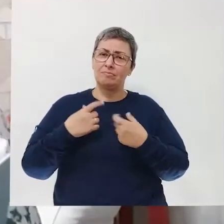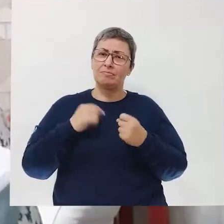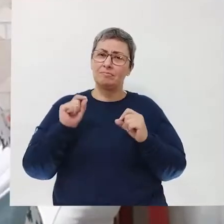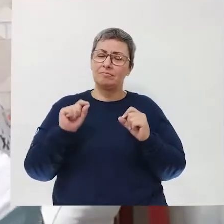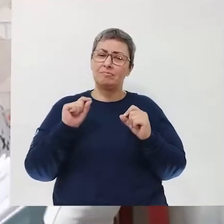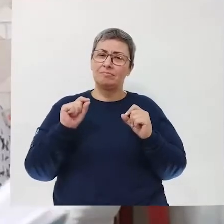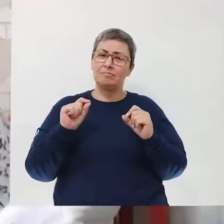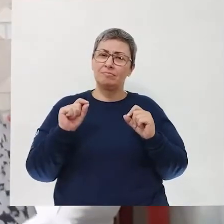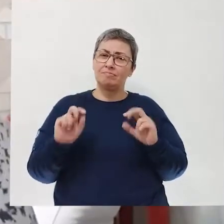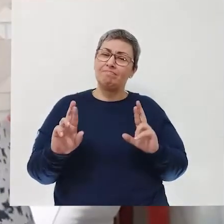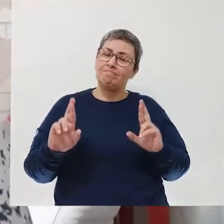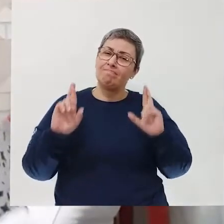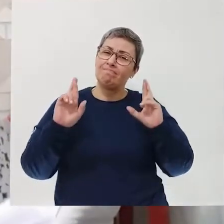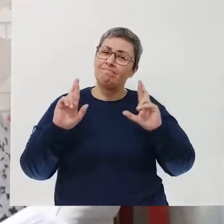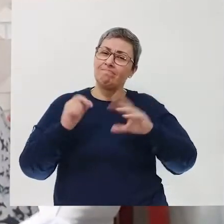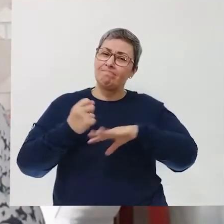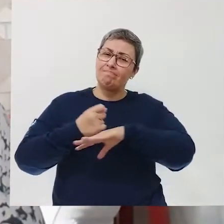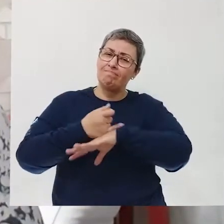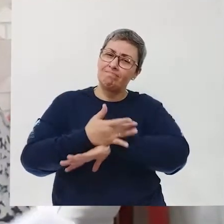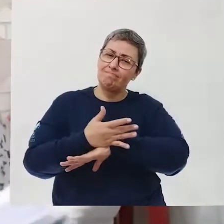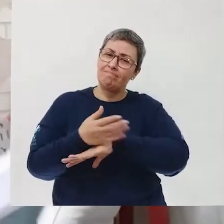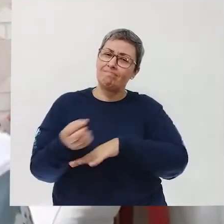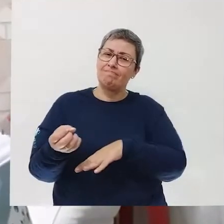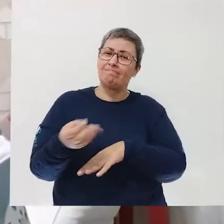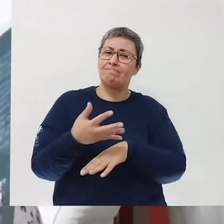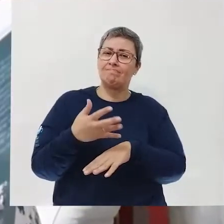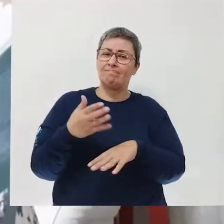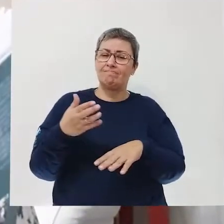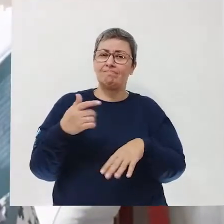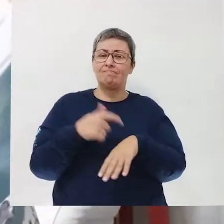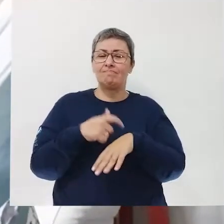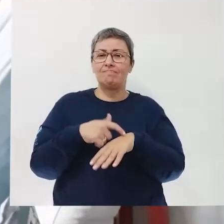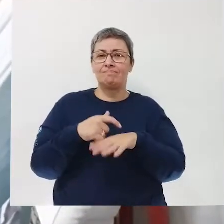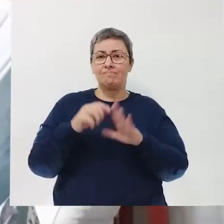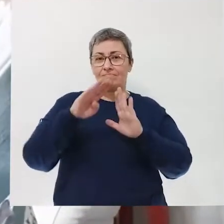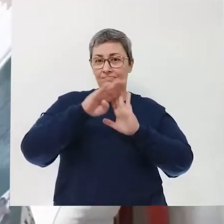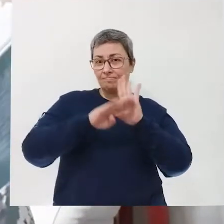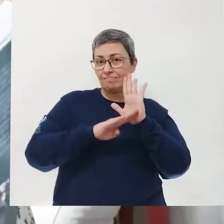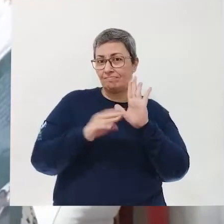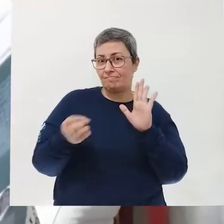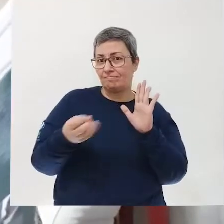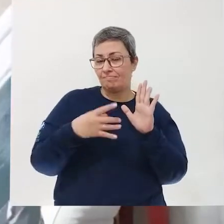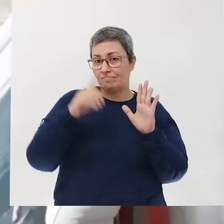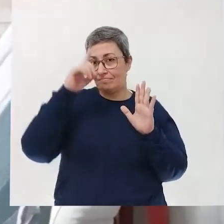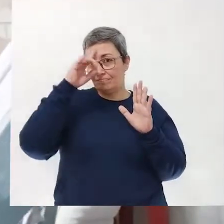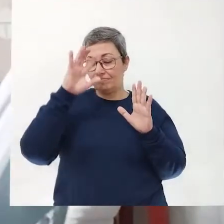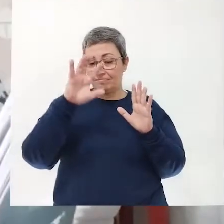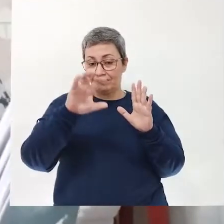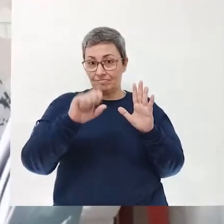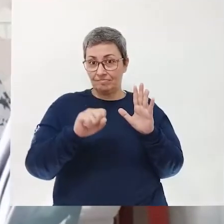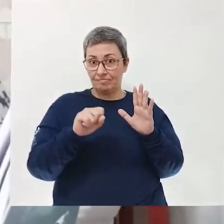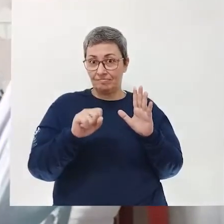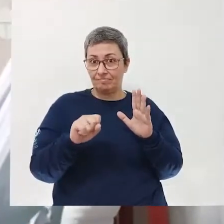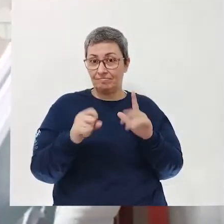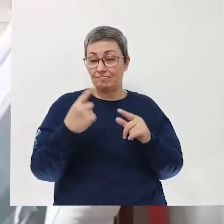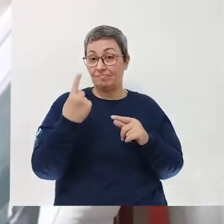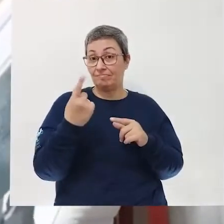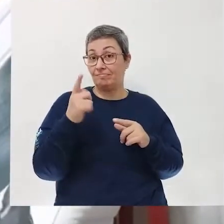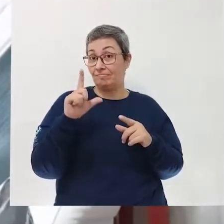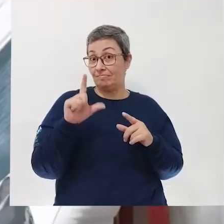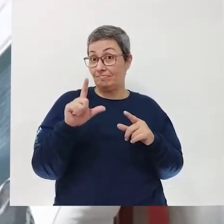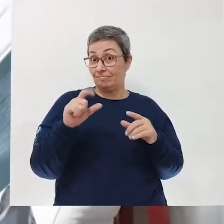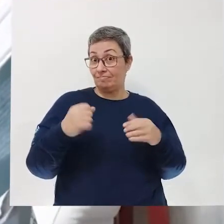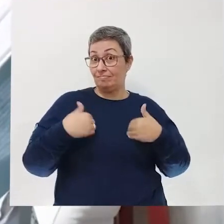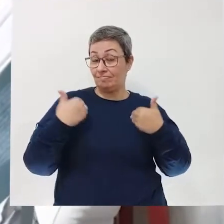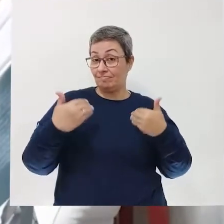tom otimista, esperançoso, para novos dias. Receita para um novo dia. Pegue um litro de otimismo,